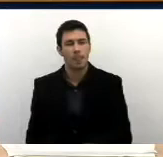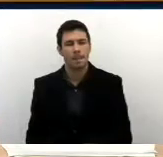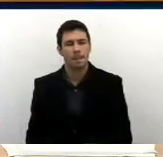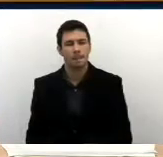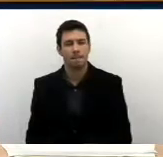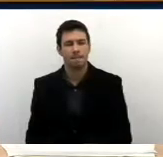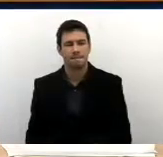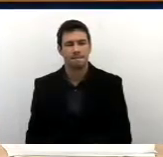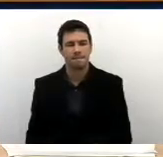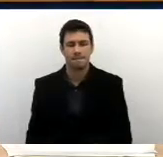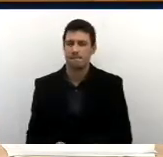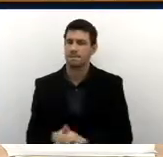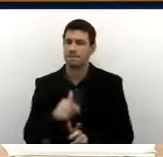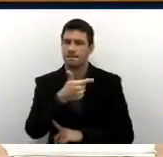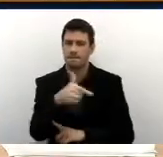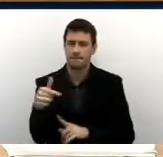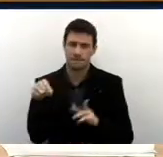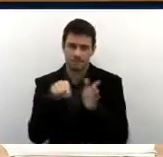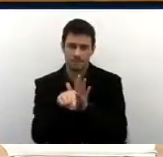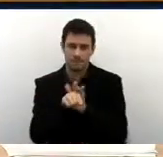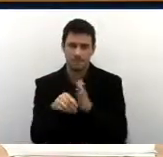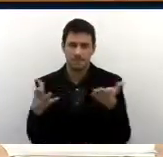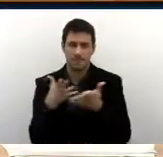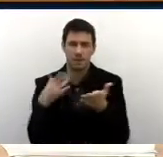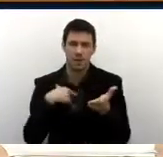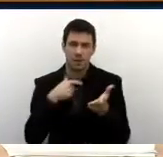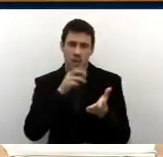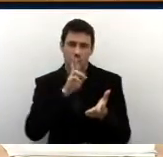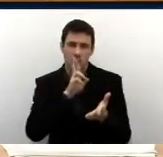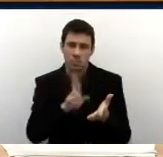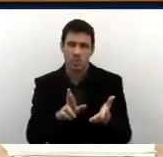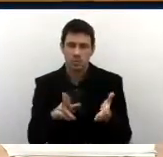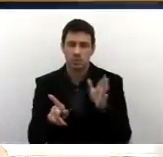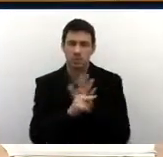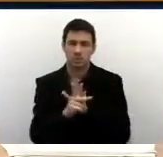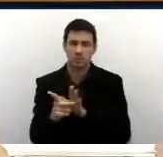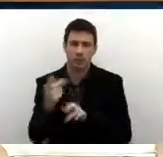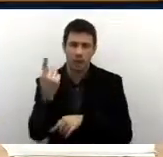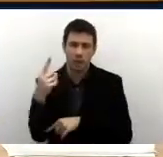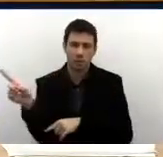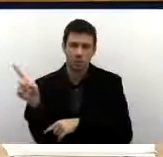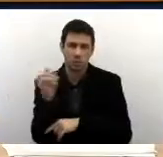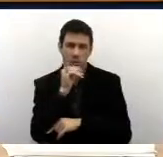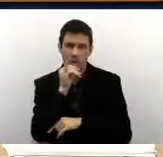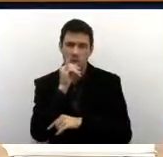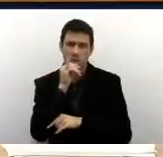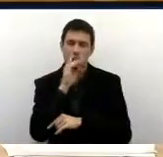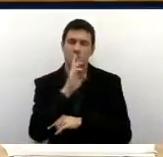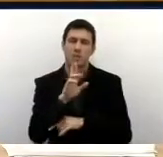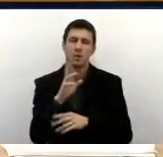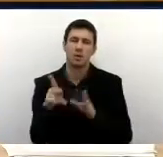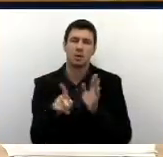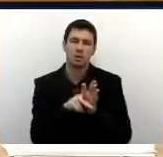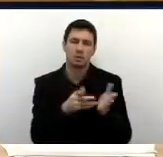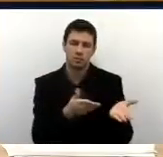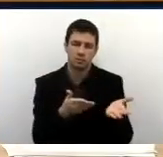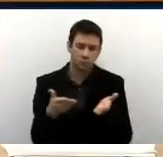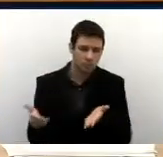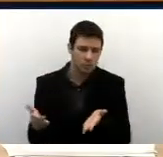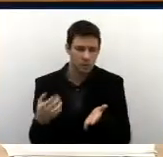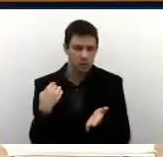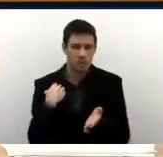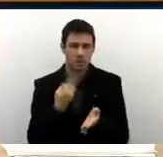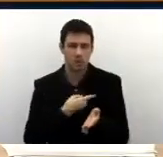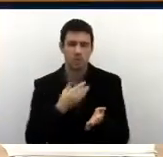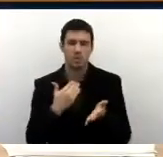Não havendo mais perguntas a ser feitas, passemos a parte das últimas considerações do